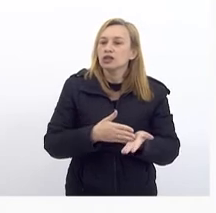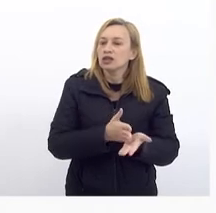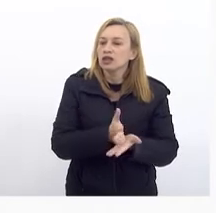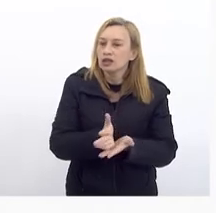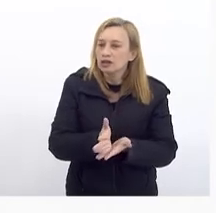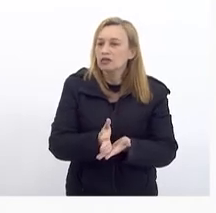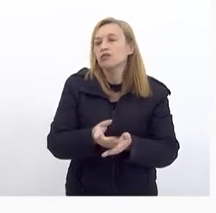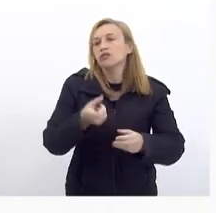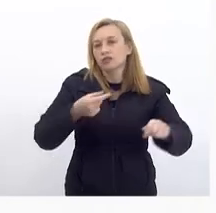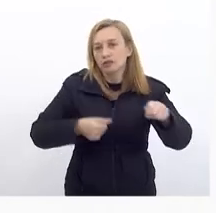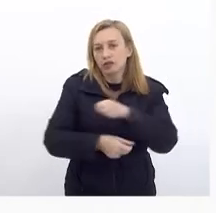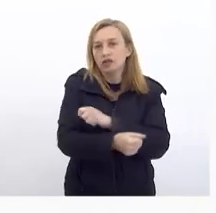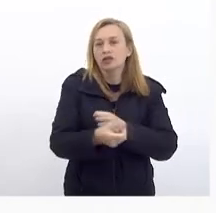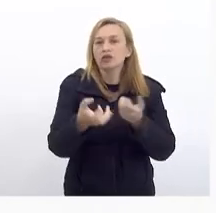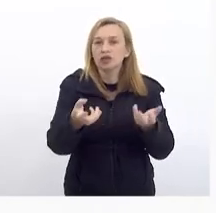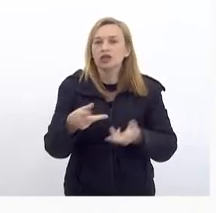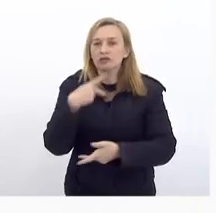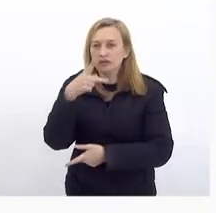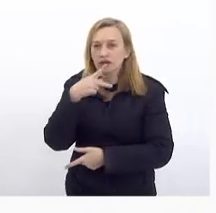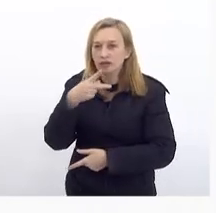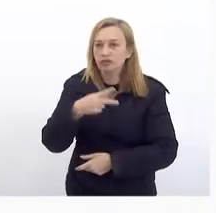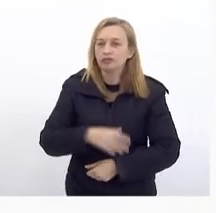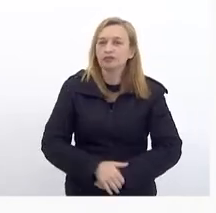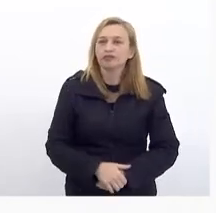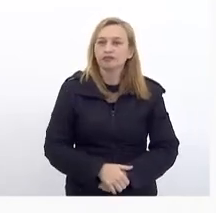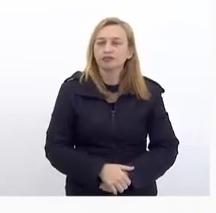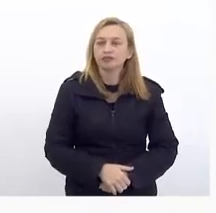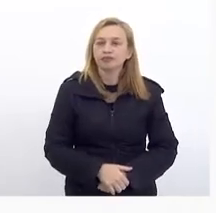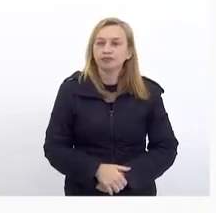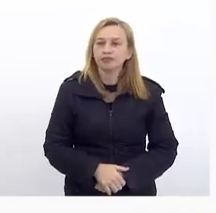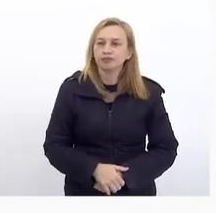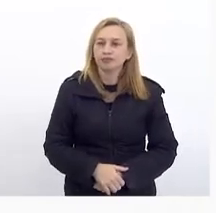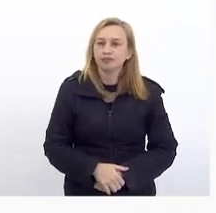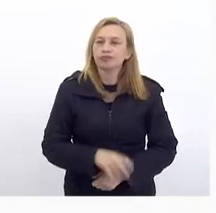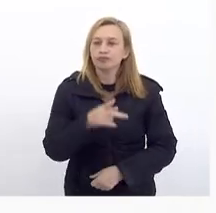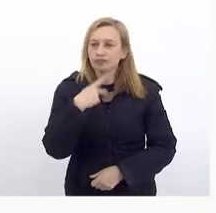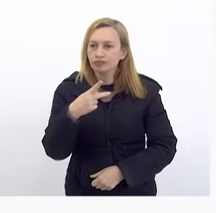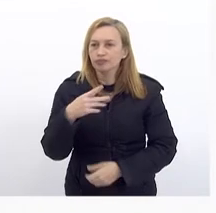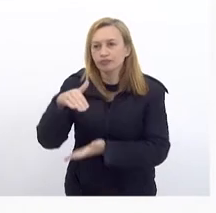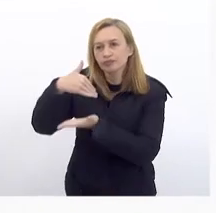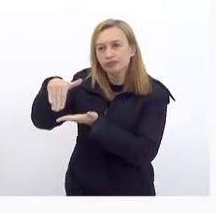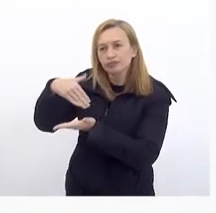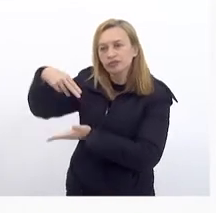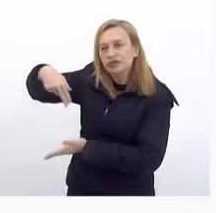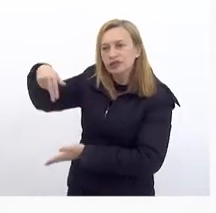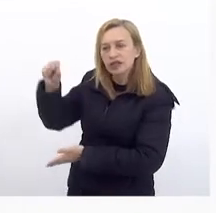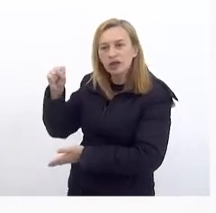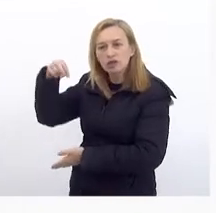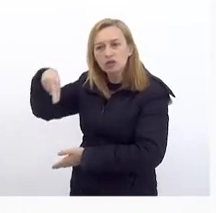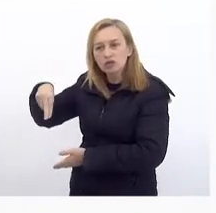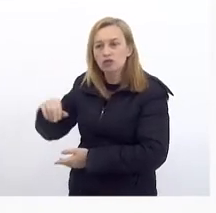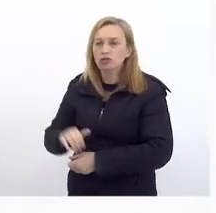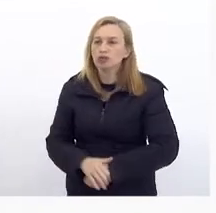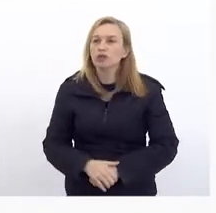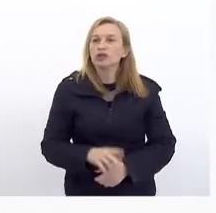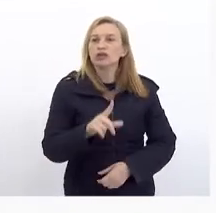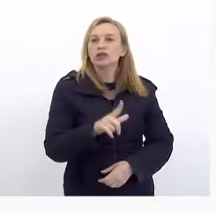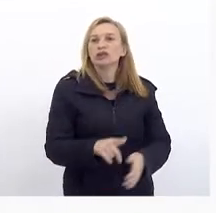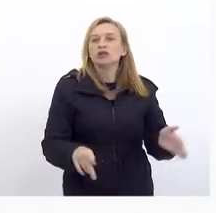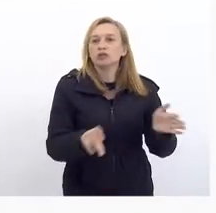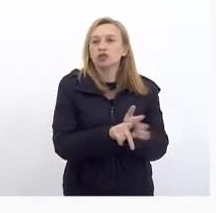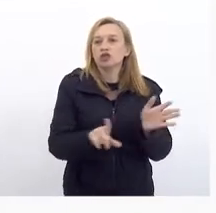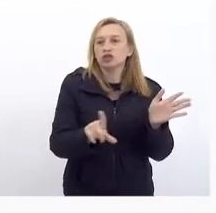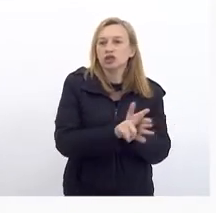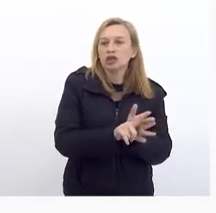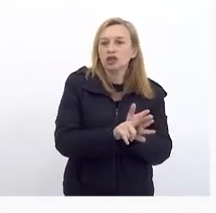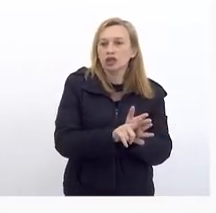Complementar Complementar Algo Que foi dito Pelo secretário Nelson Rocha Na lua Do